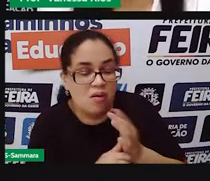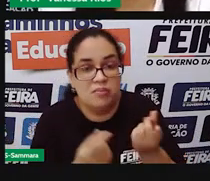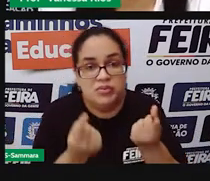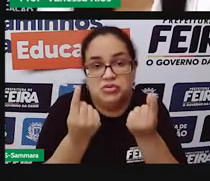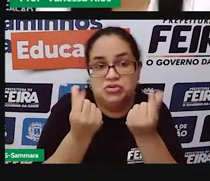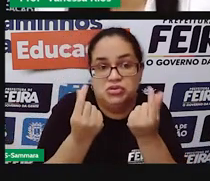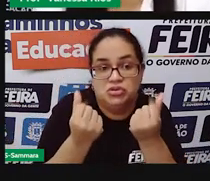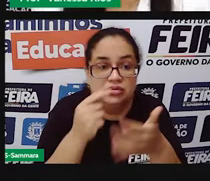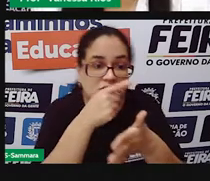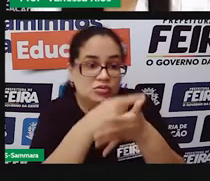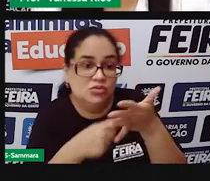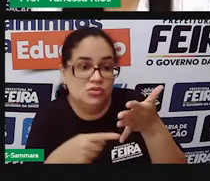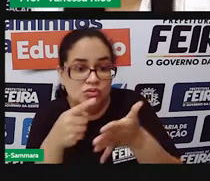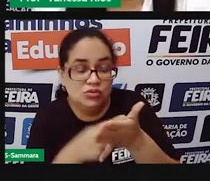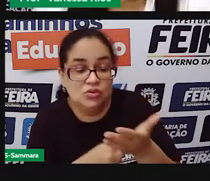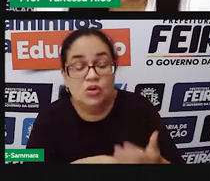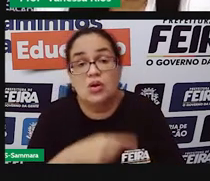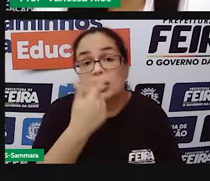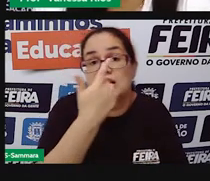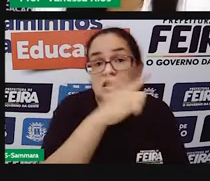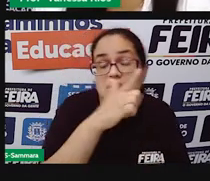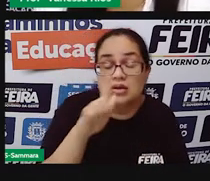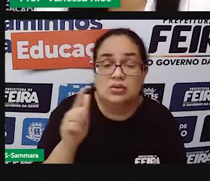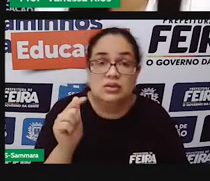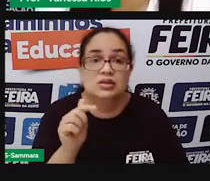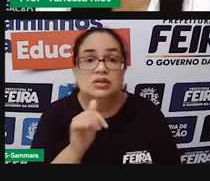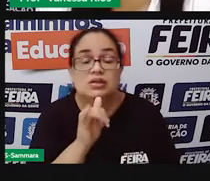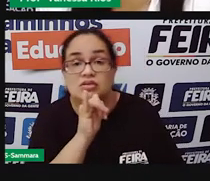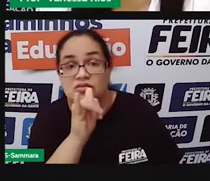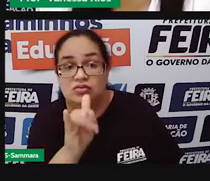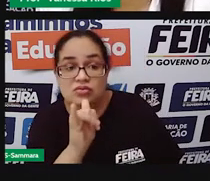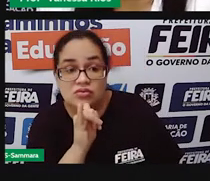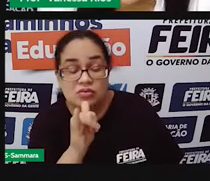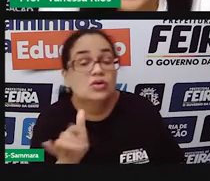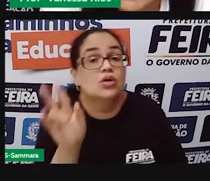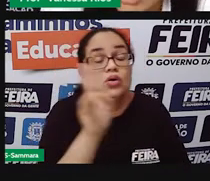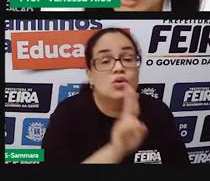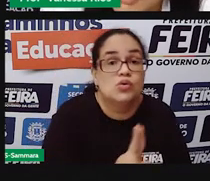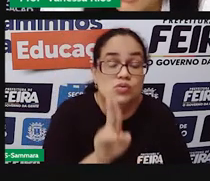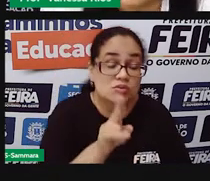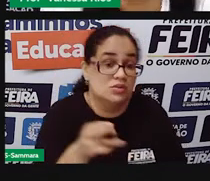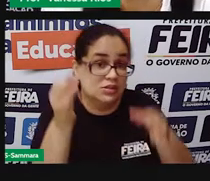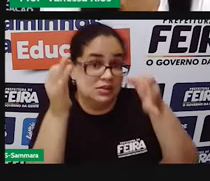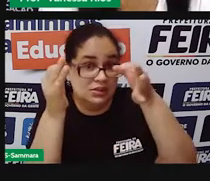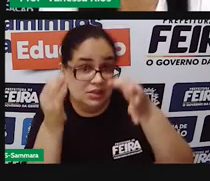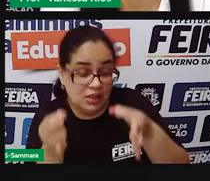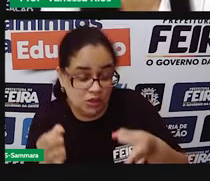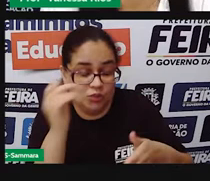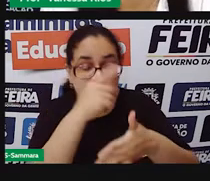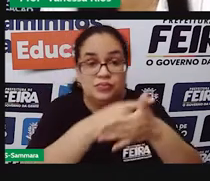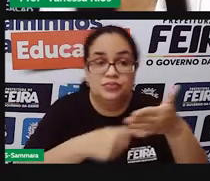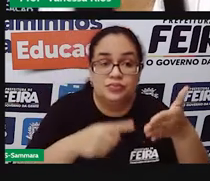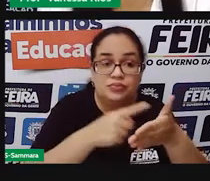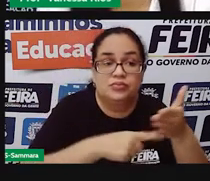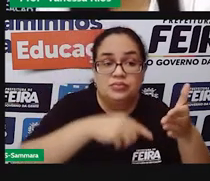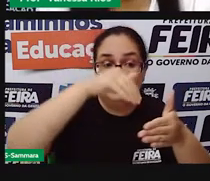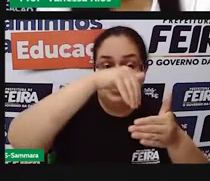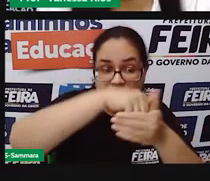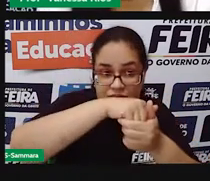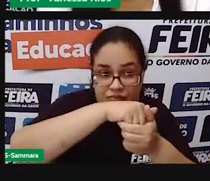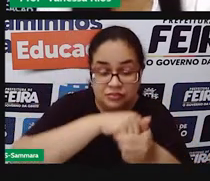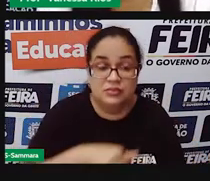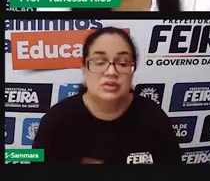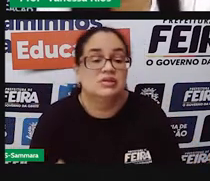votando, ou por não ter informação, ou por fazer um uso incorreto do voto, pode acabar trazendo